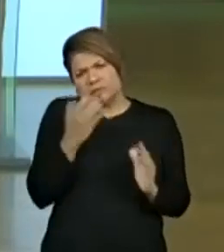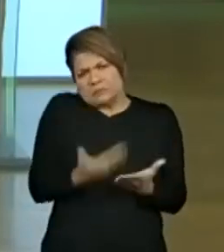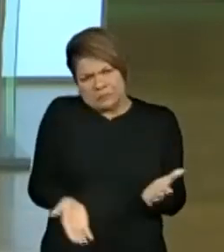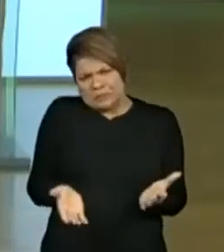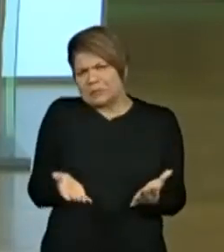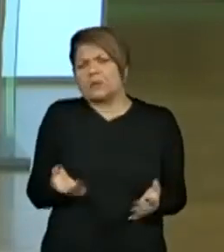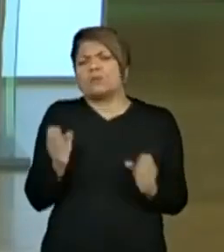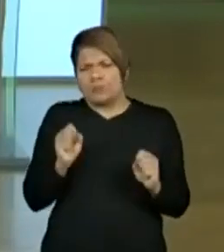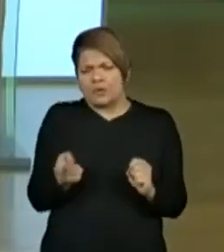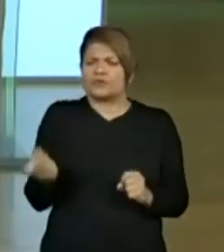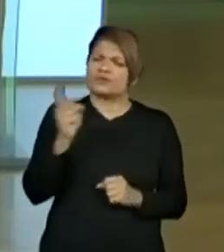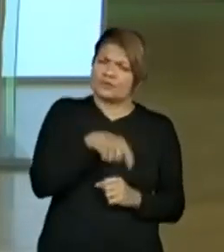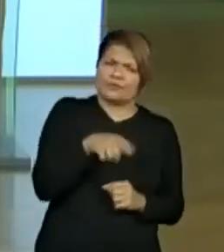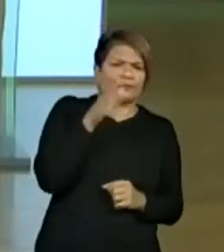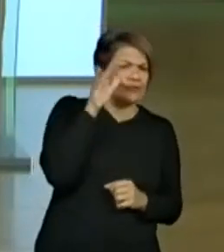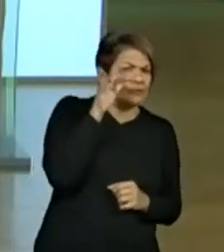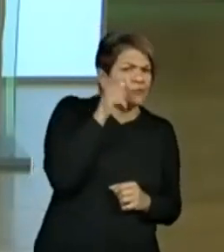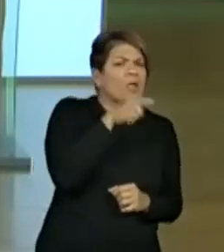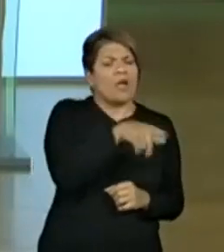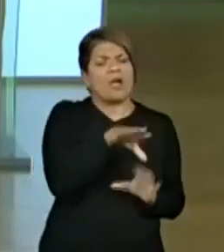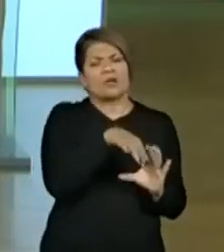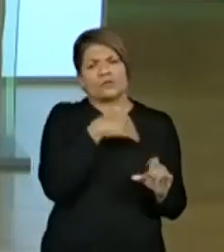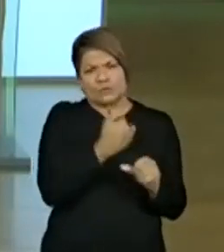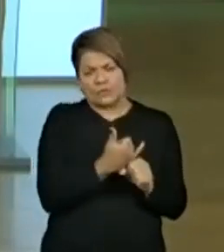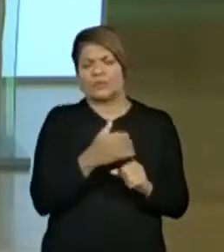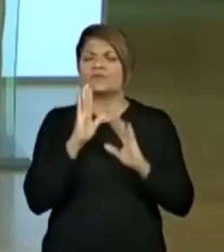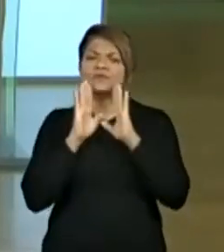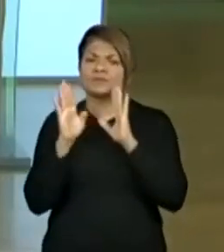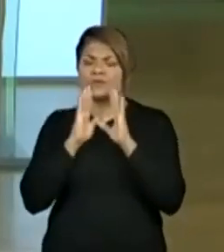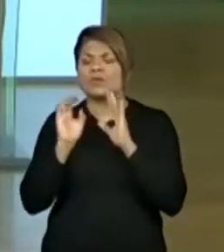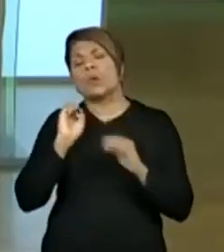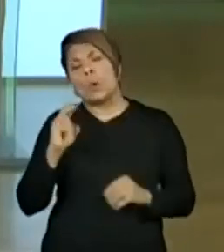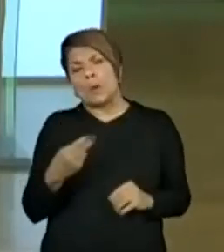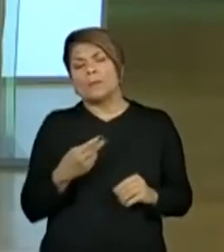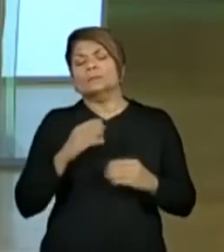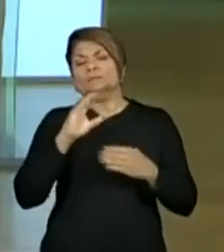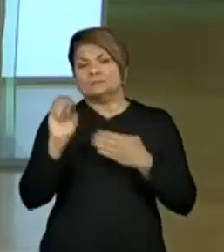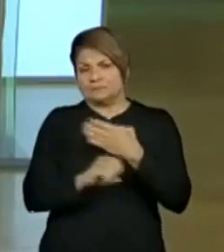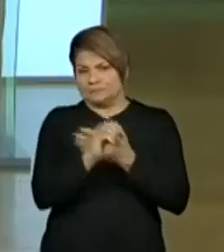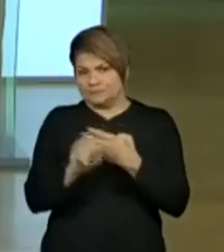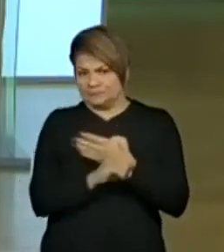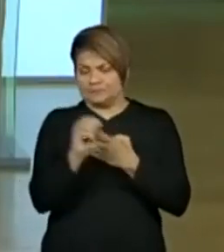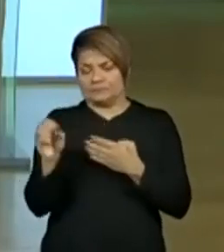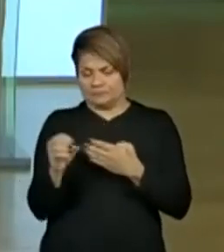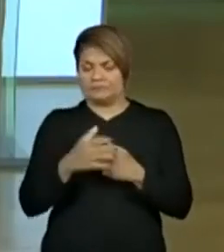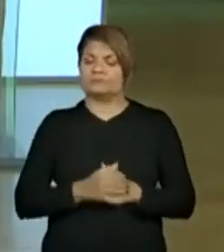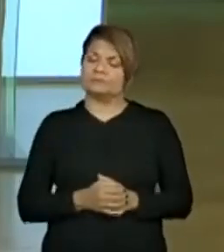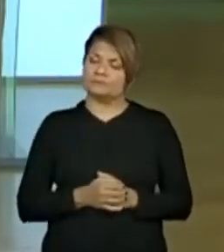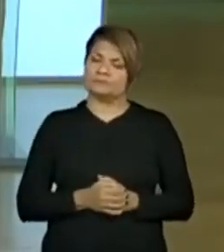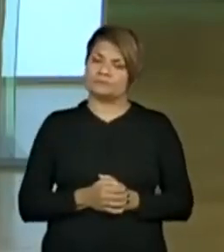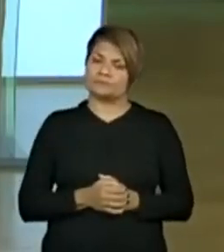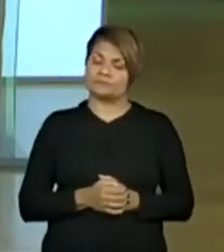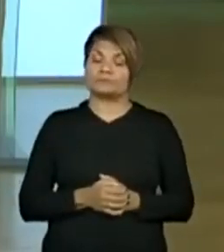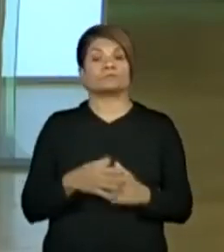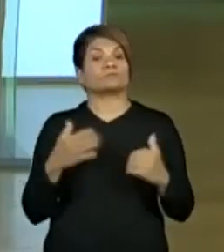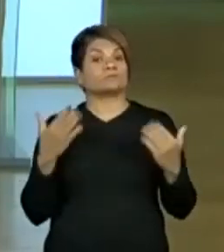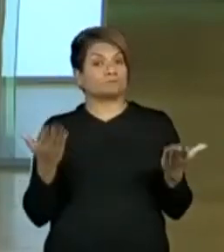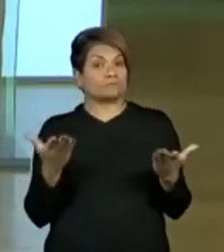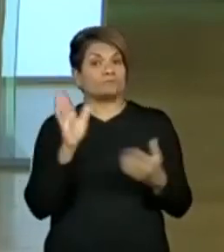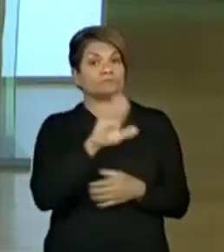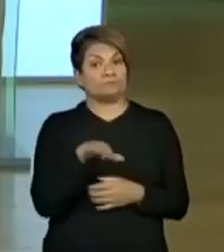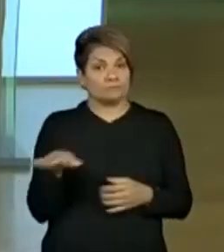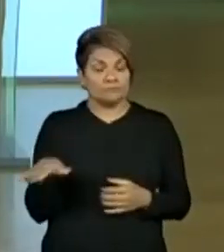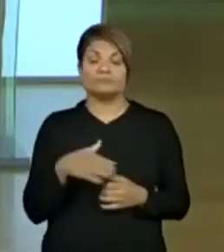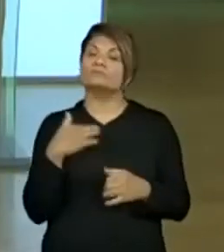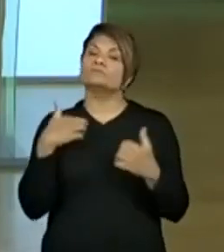retomar depois no YouTube, no Facebook ou no repositório de vídeos do Centro de Mídias. Para os alunos, eu quero